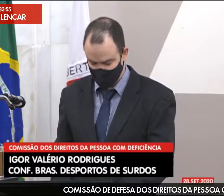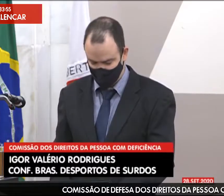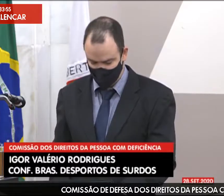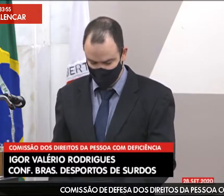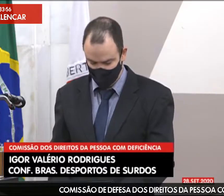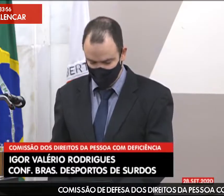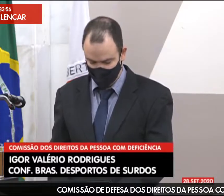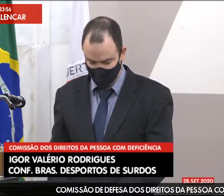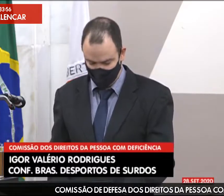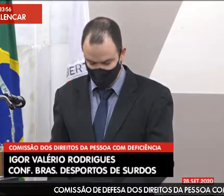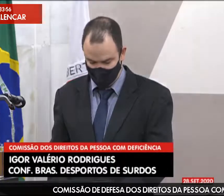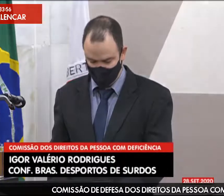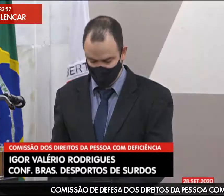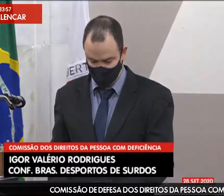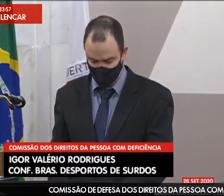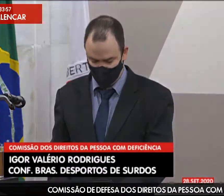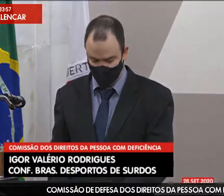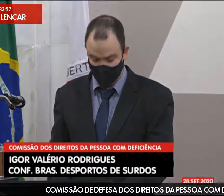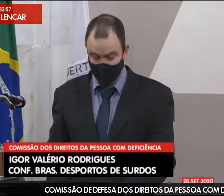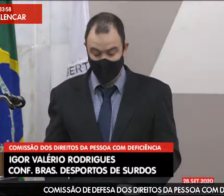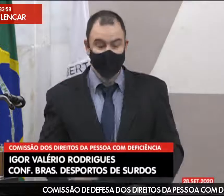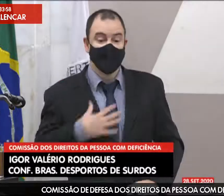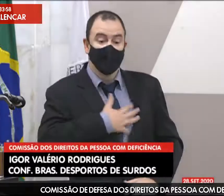darmos continuidade.